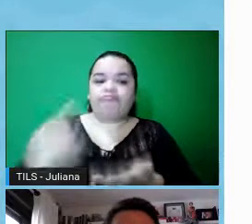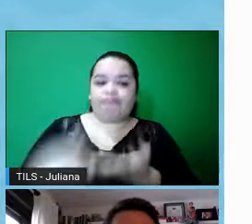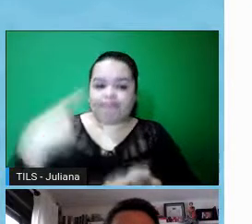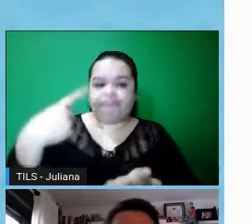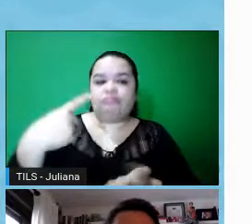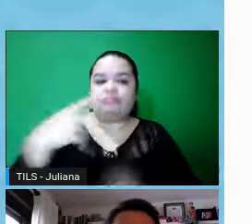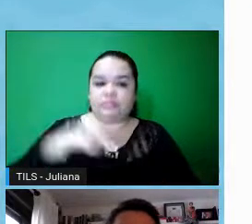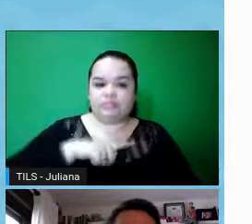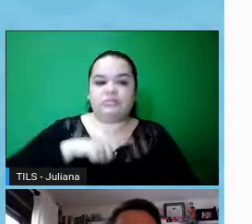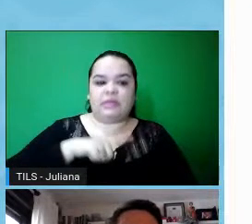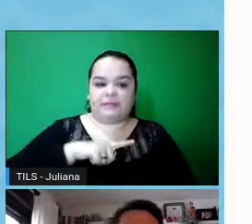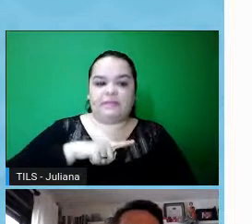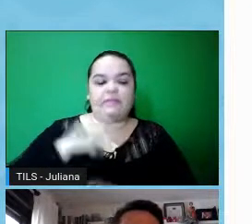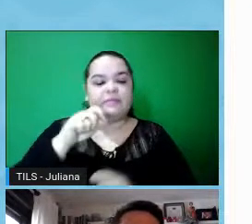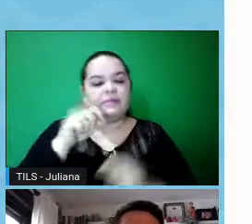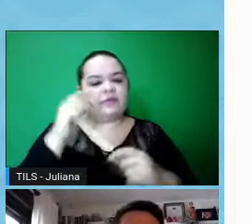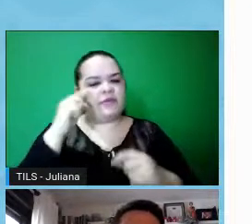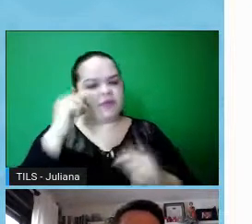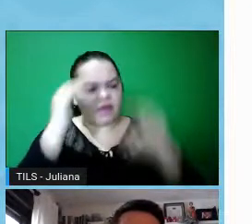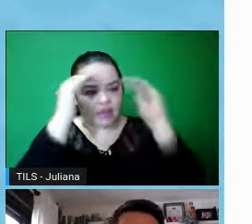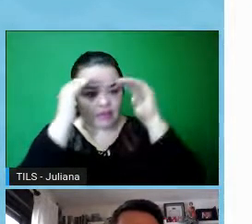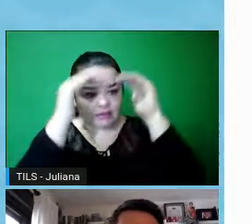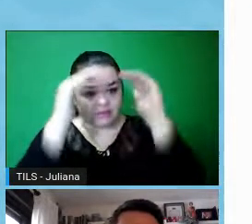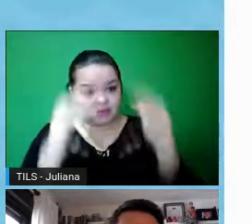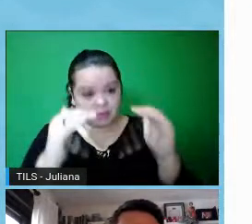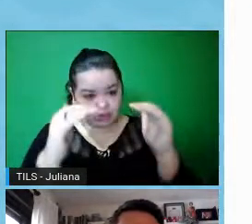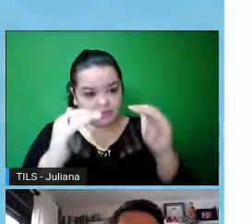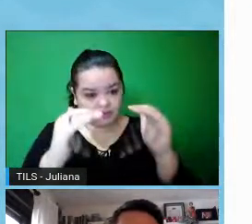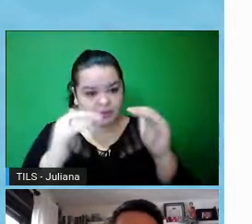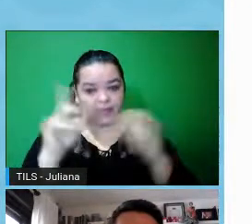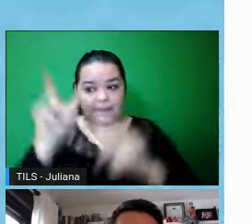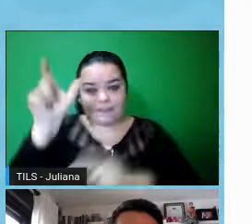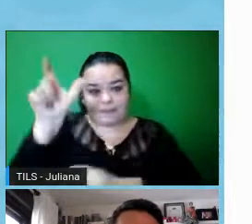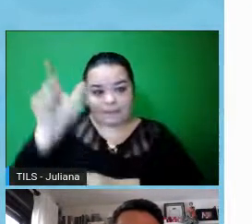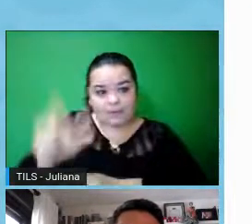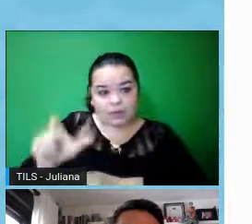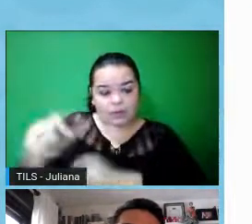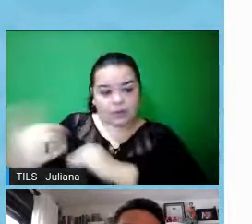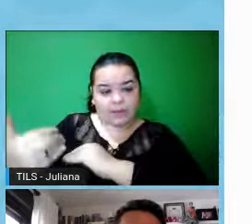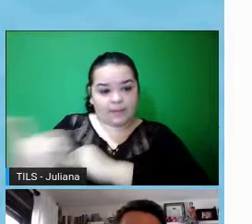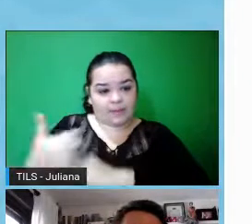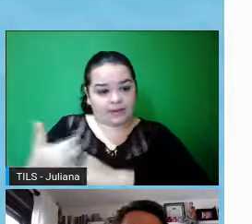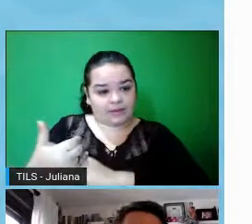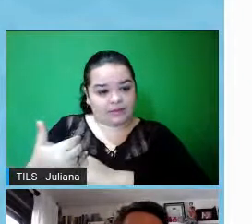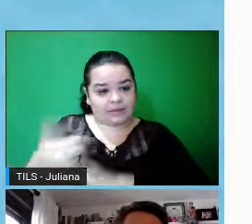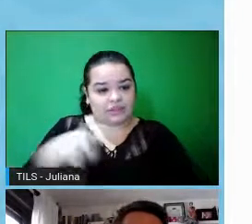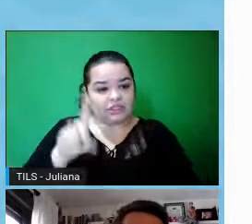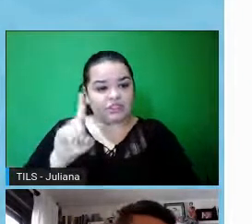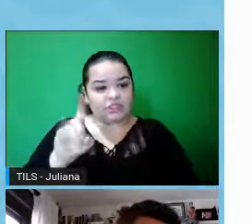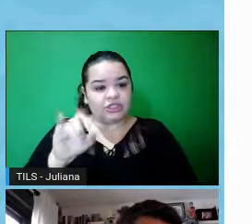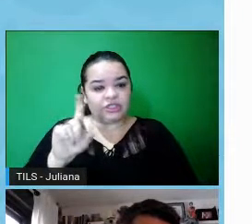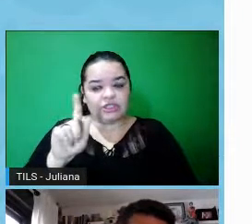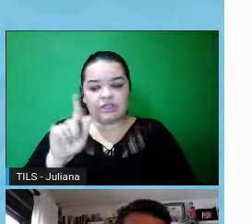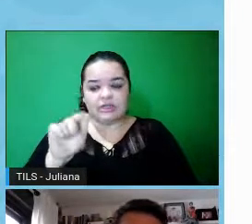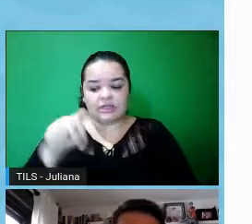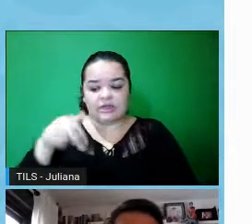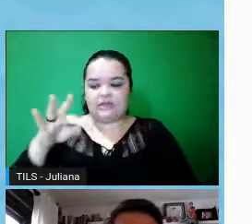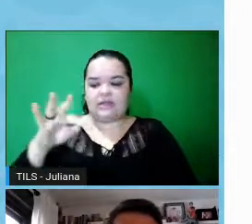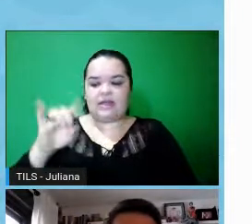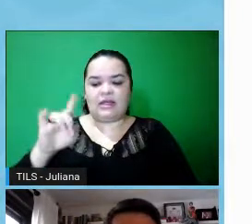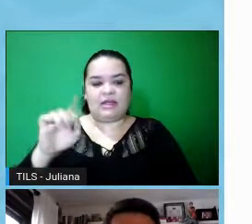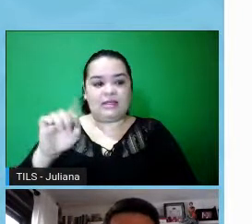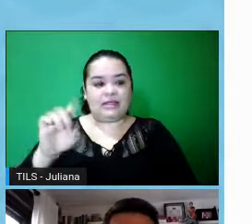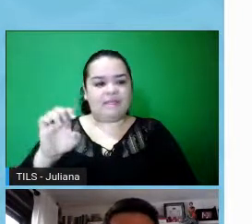basicamente, essa pesquisa, ela tem que respeitar o participante, né, em sua dignidade e autonomia, né, reconhecendo a